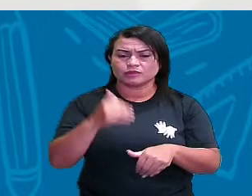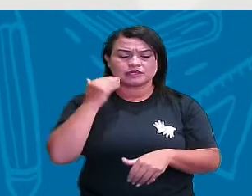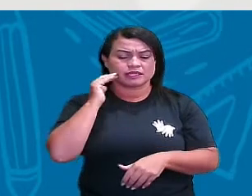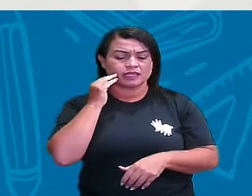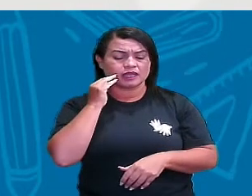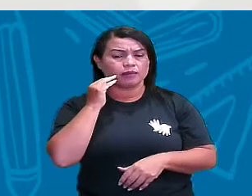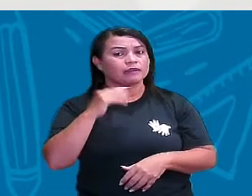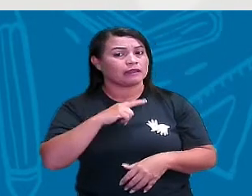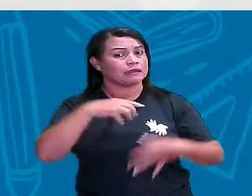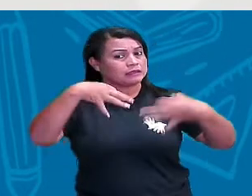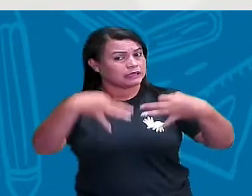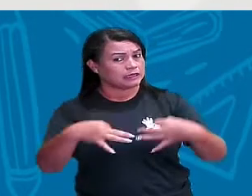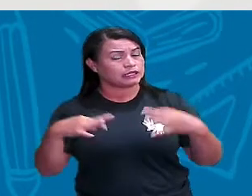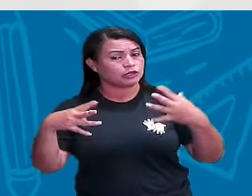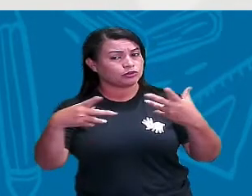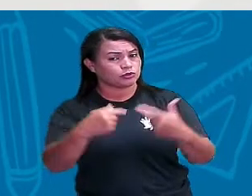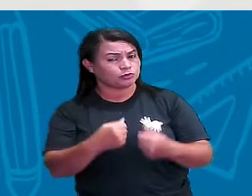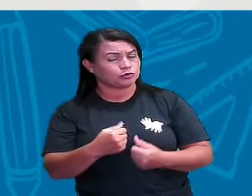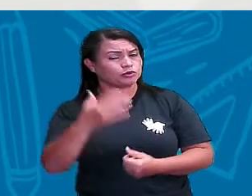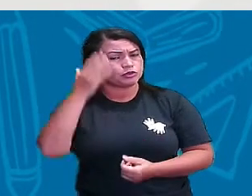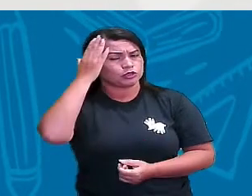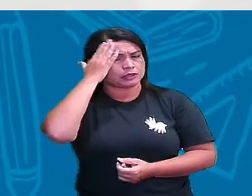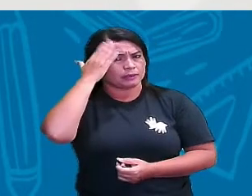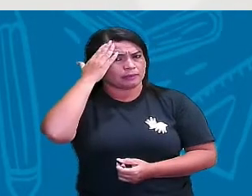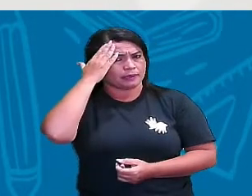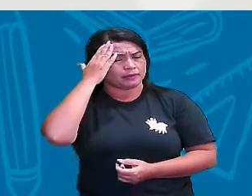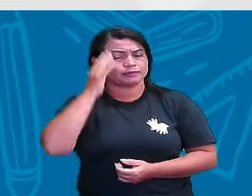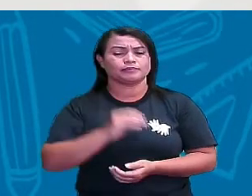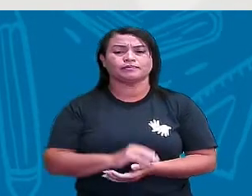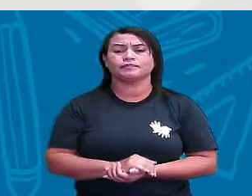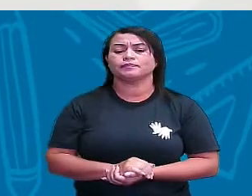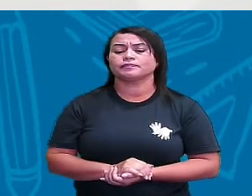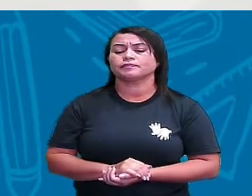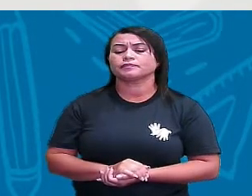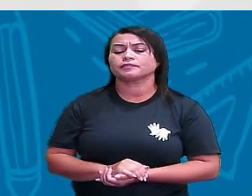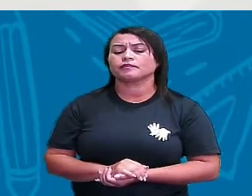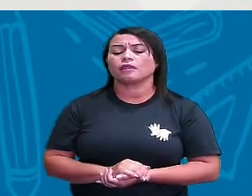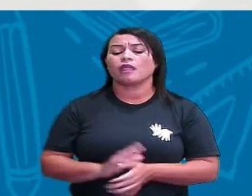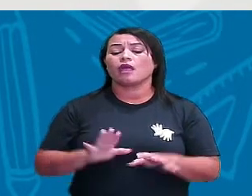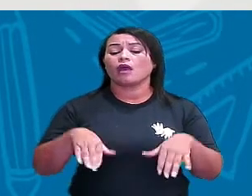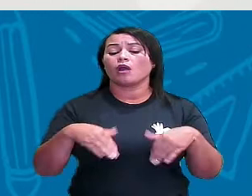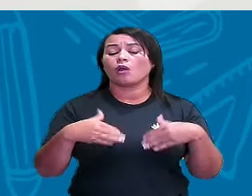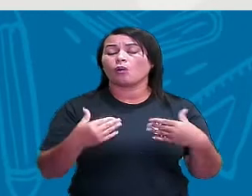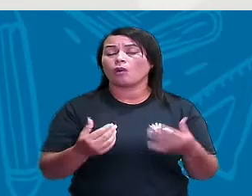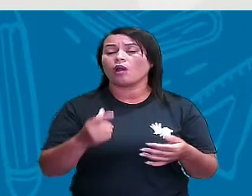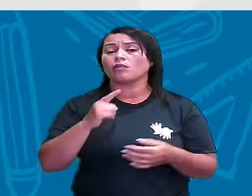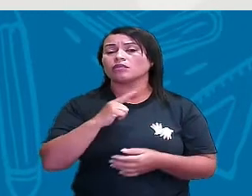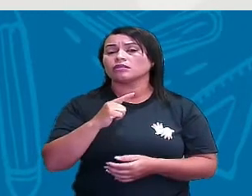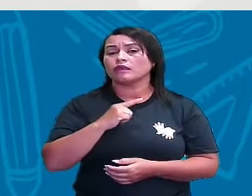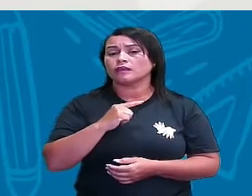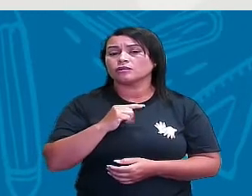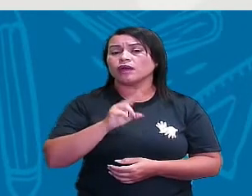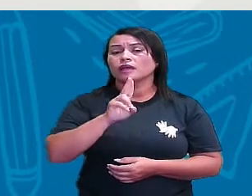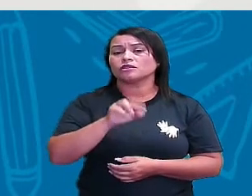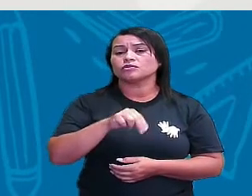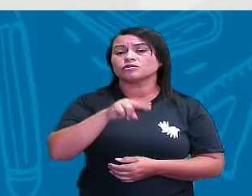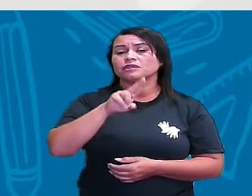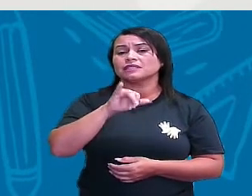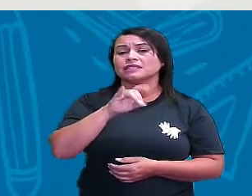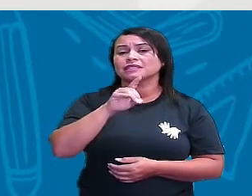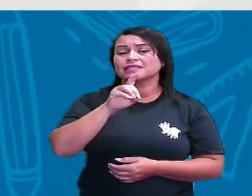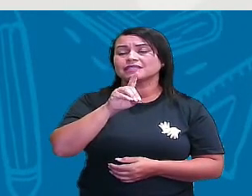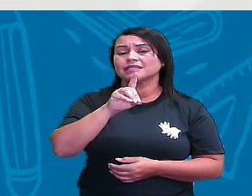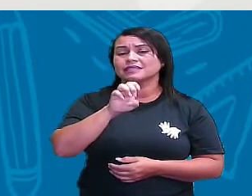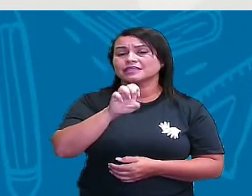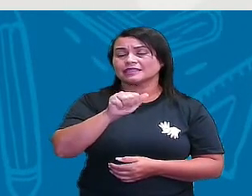e ter certeza que está todo mundo bem afiado no assunto. Ó, qual das unidades de medida tem um comprimento